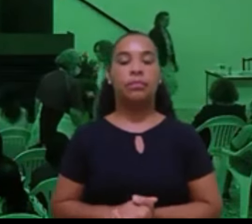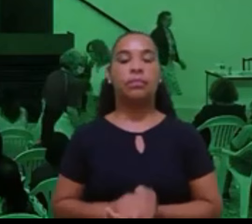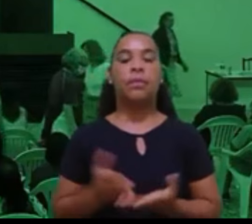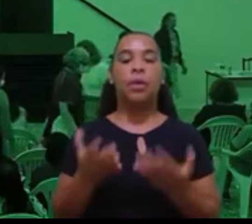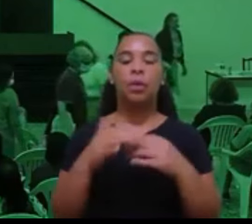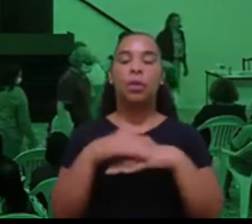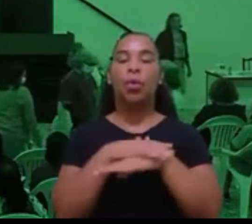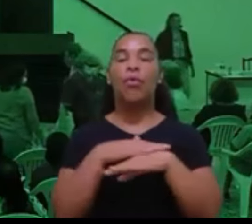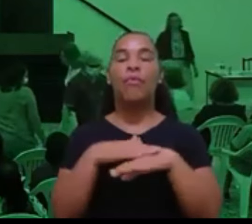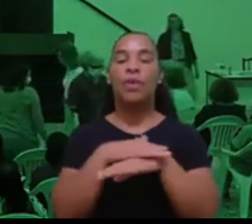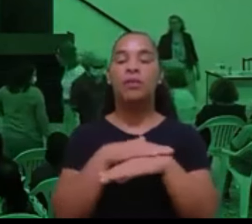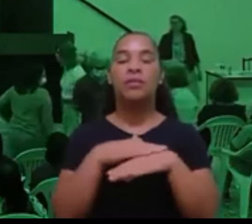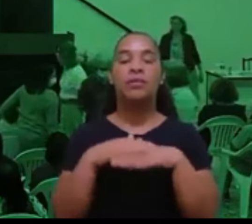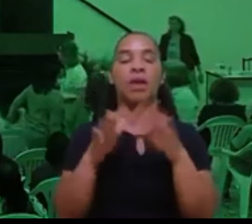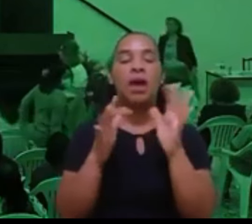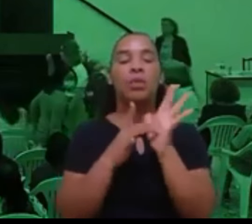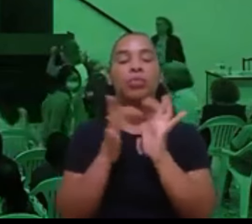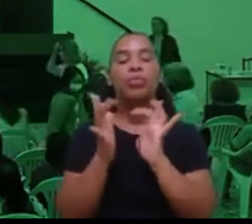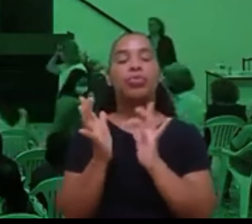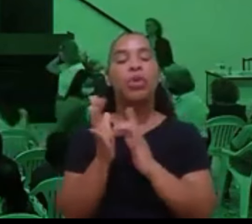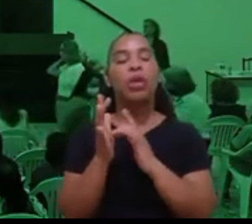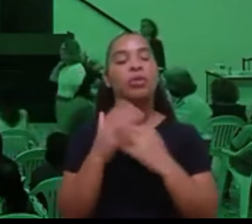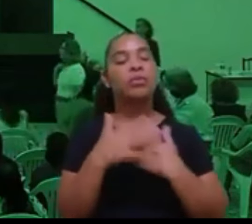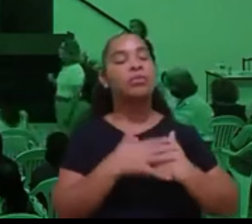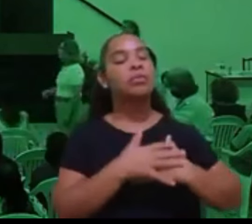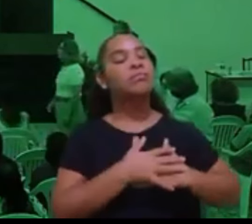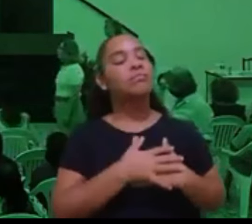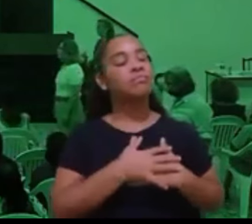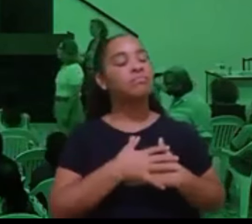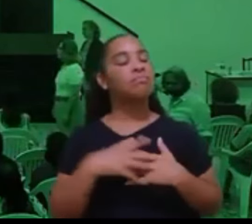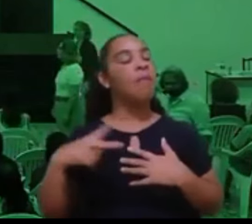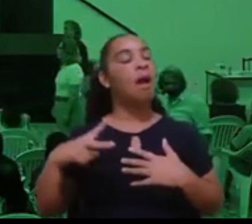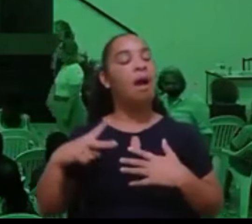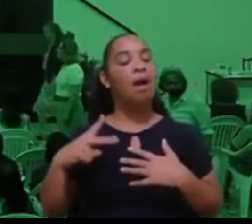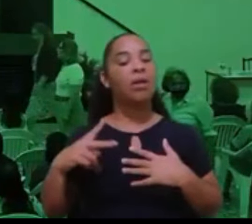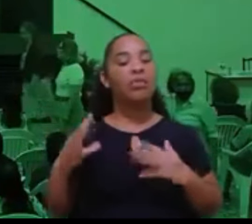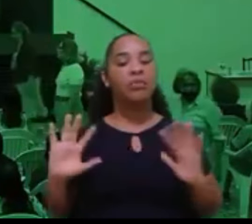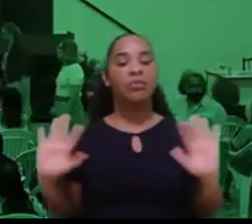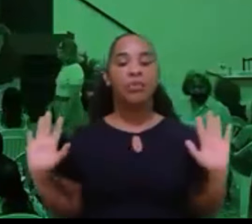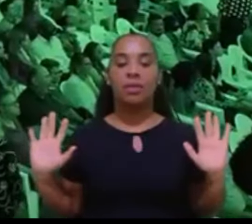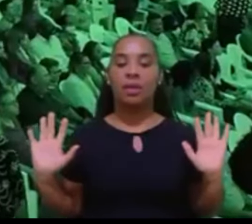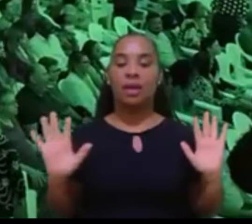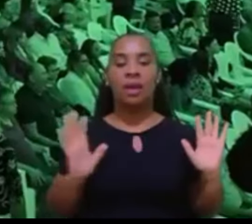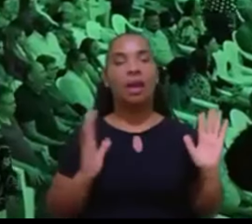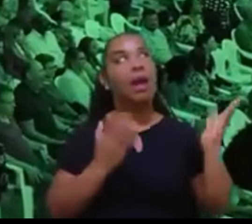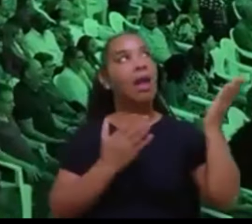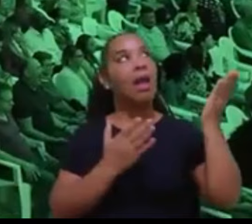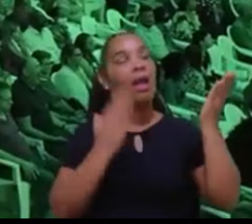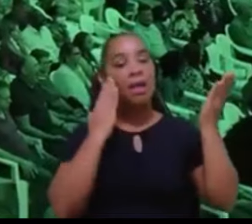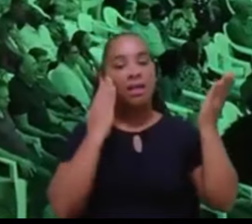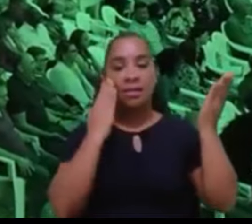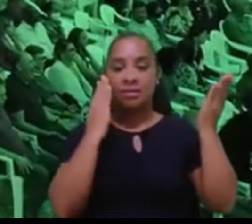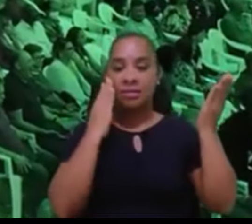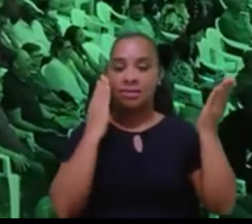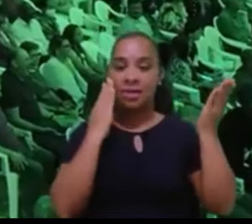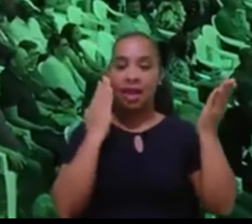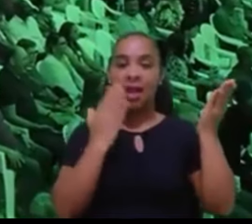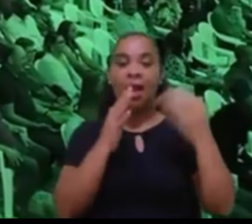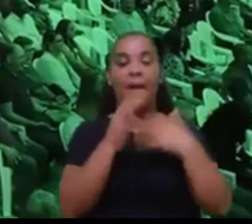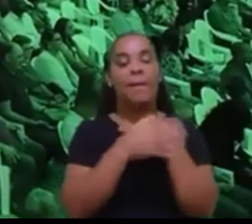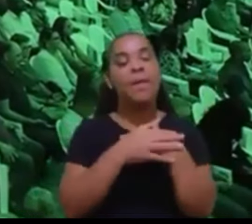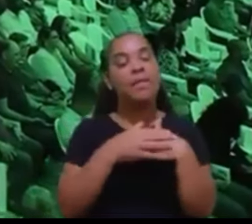com intimidade. A nosso terapeuta divino com ternura.